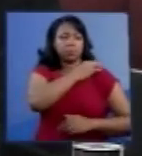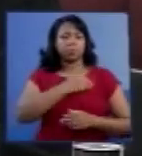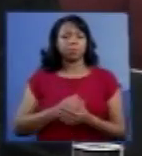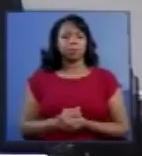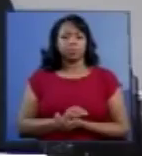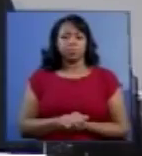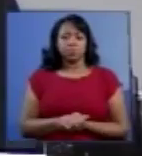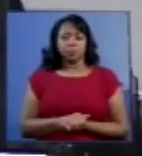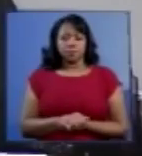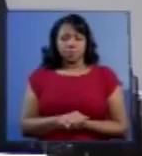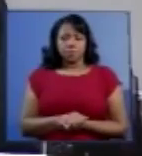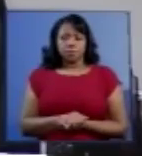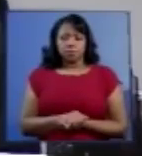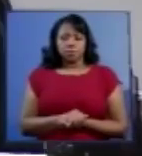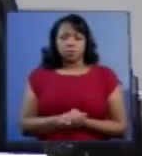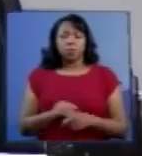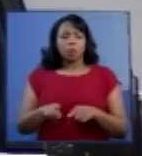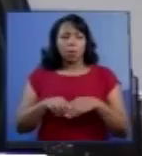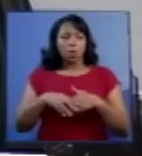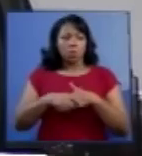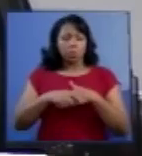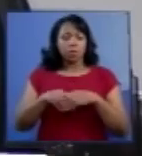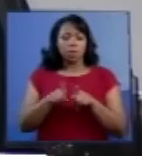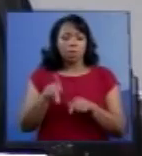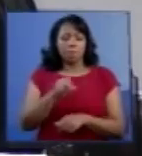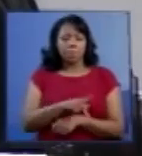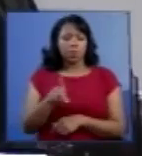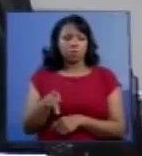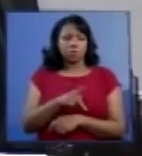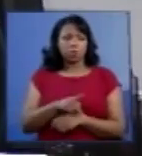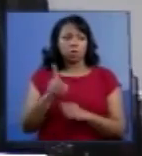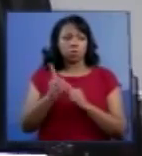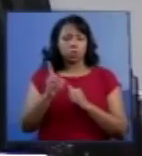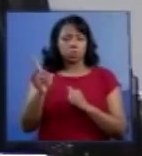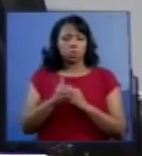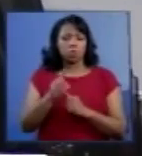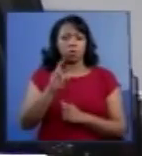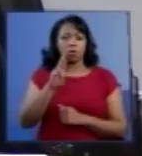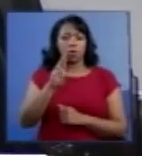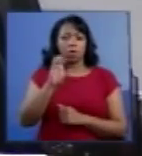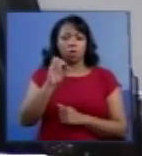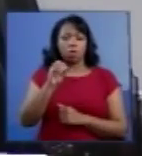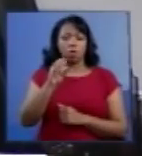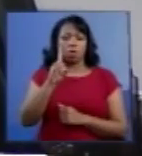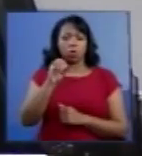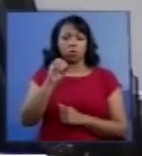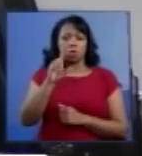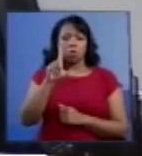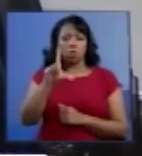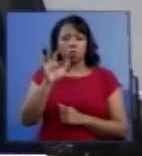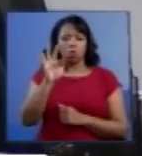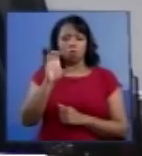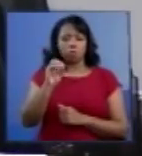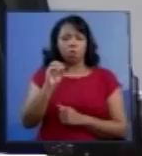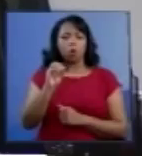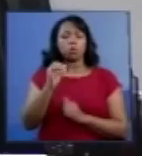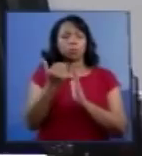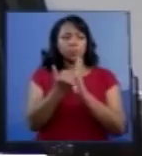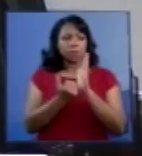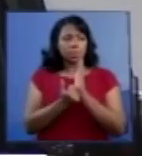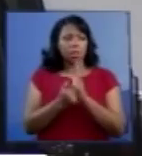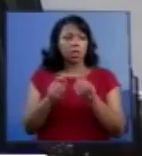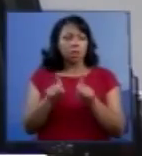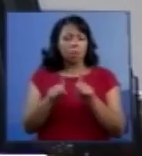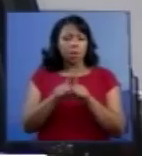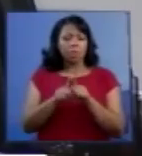Cumprimento o ilustre professor, doutor Rodolfo Akatauaçu, Nunes,